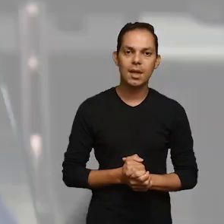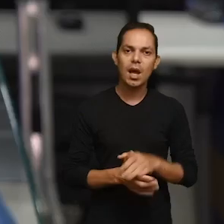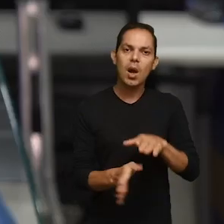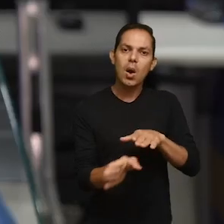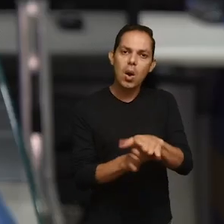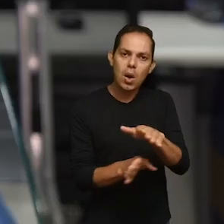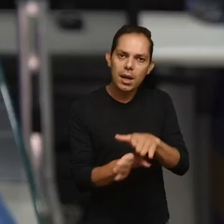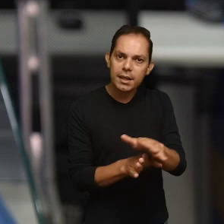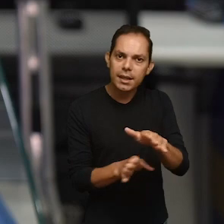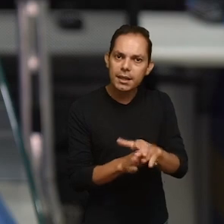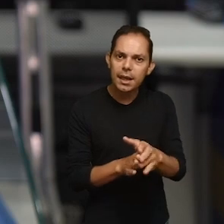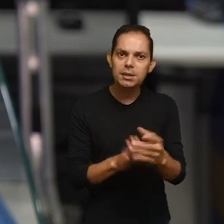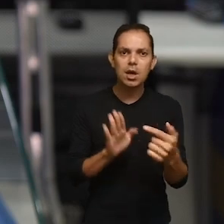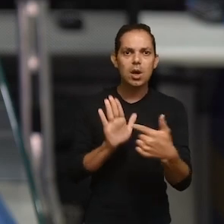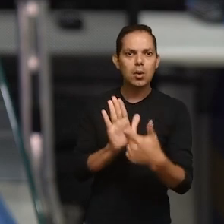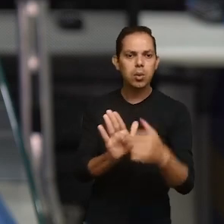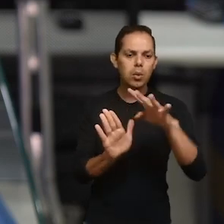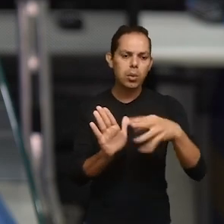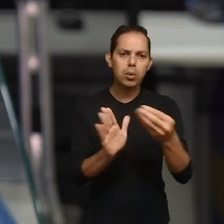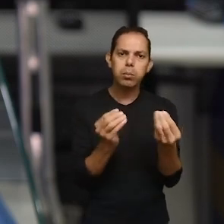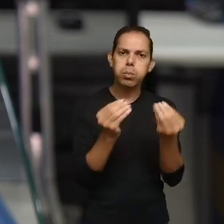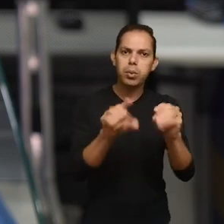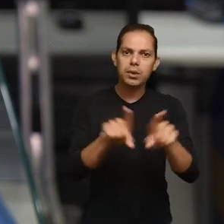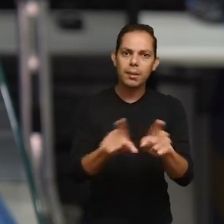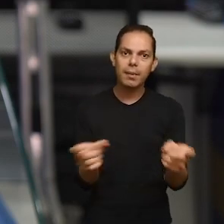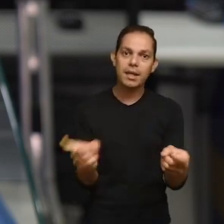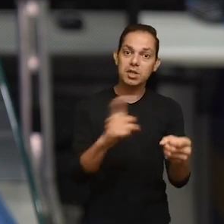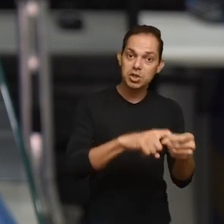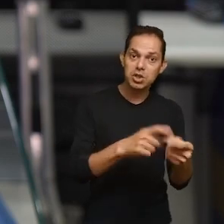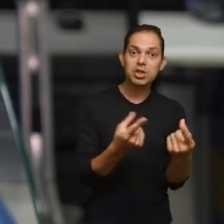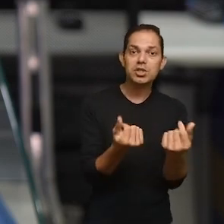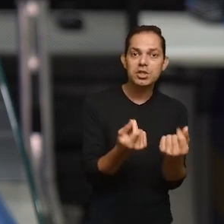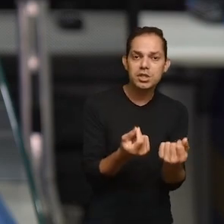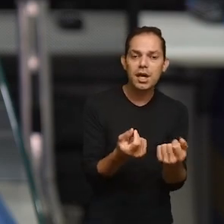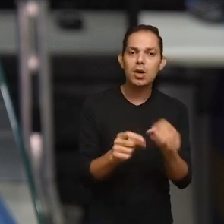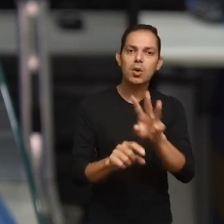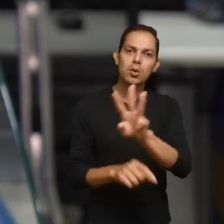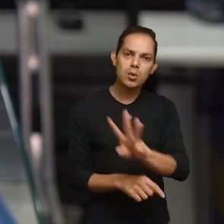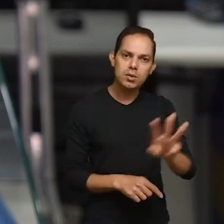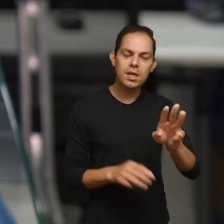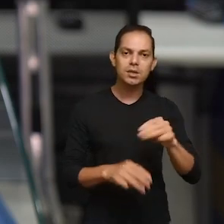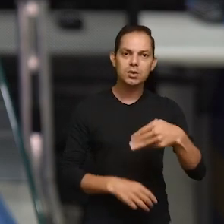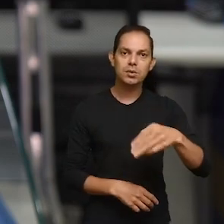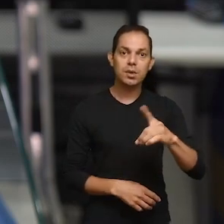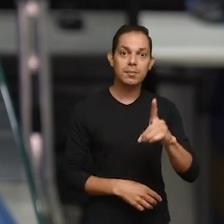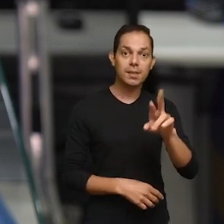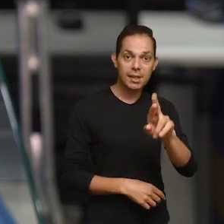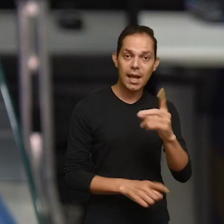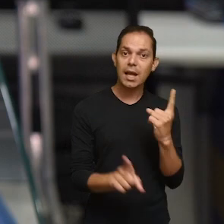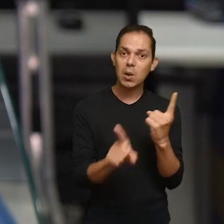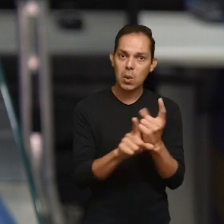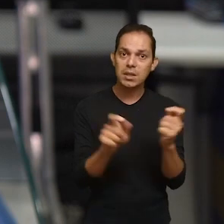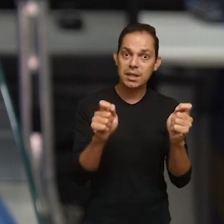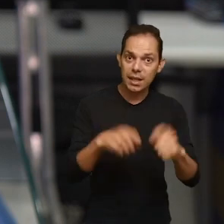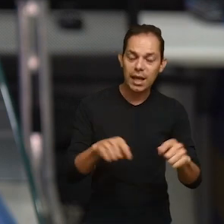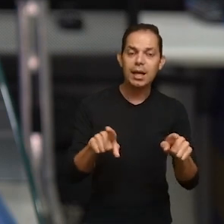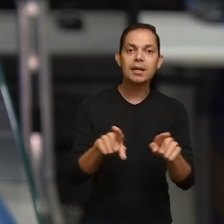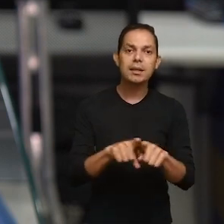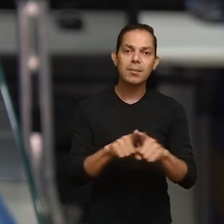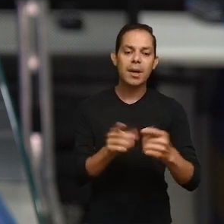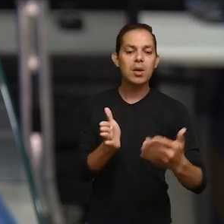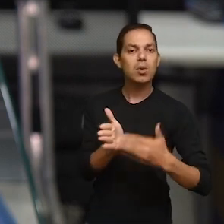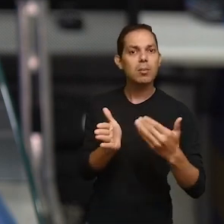As orientações para a prestação de contas e devolução de recursos estão no site do Ministério do Desenvolvimento Regional,